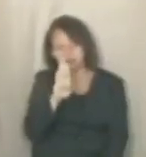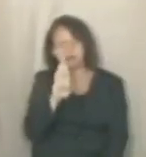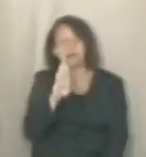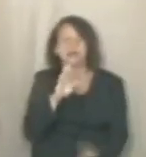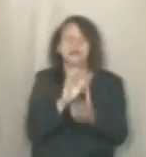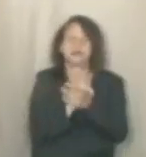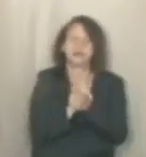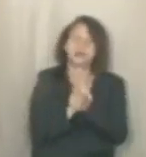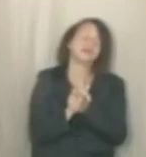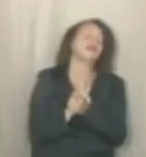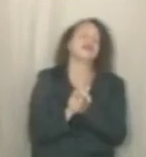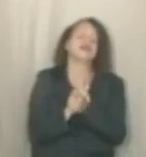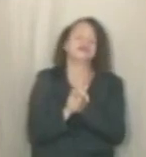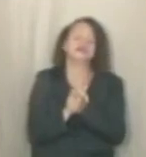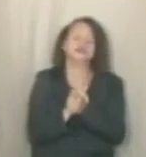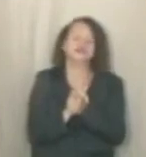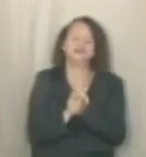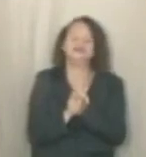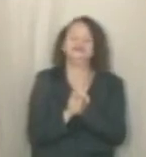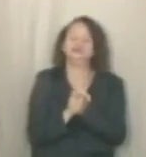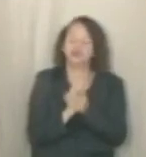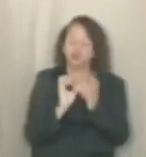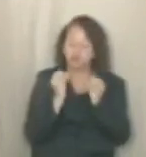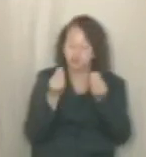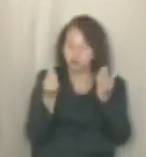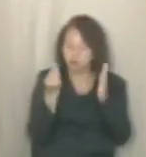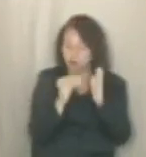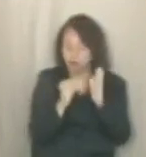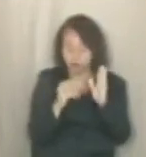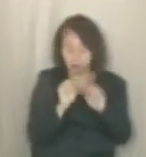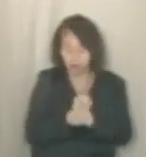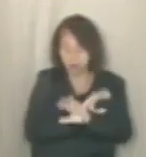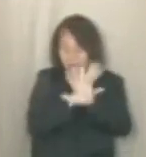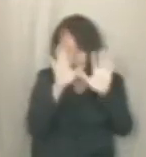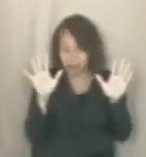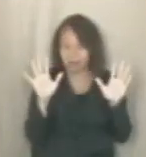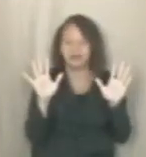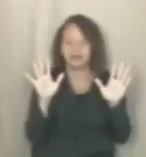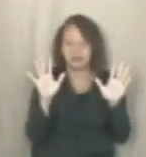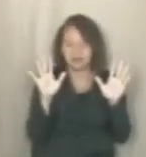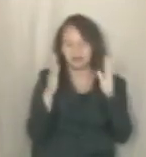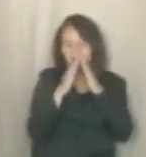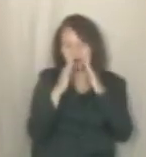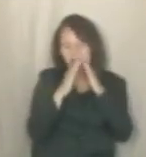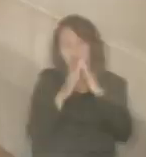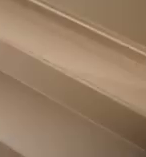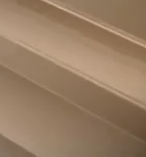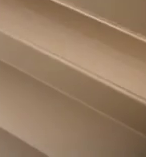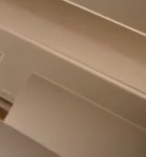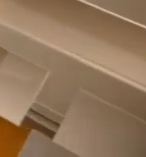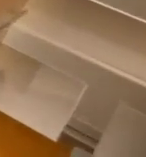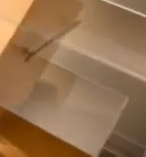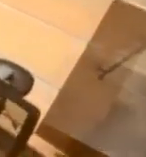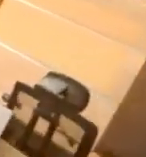colocar a realidade do problema de moradilha na cidade do Recife.